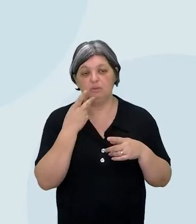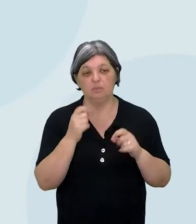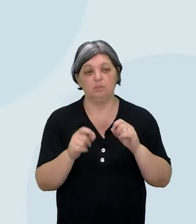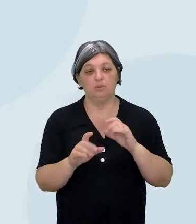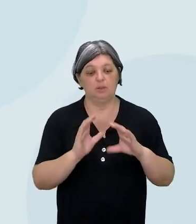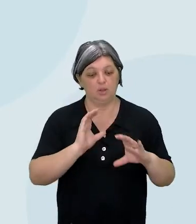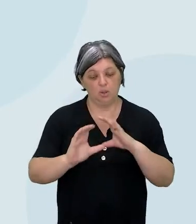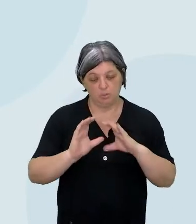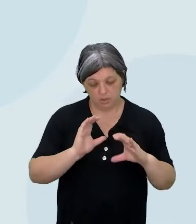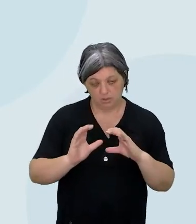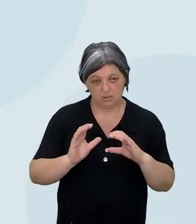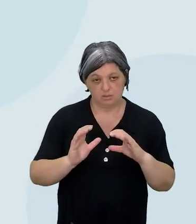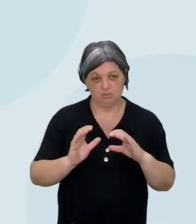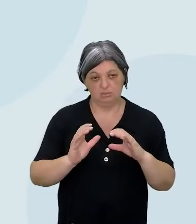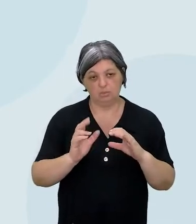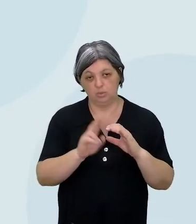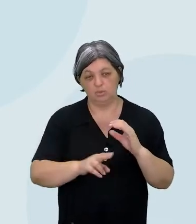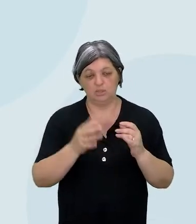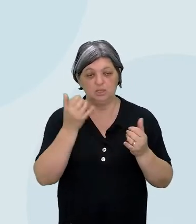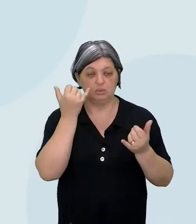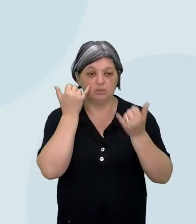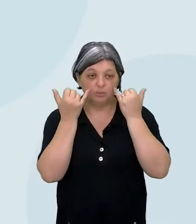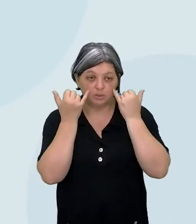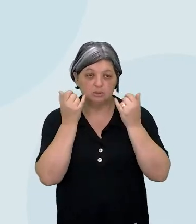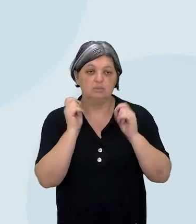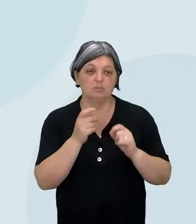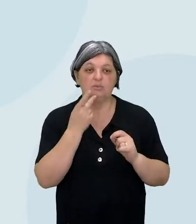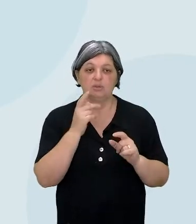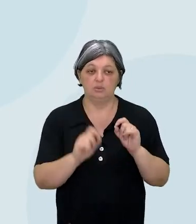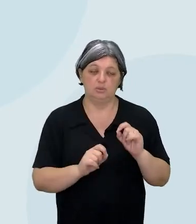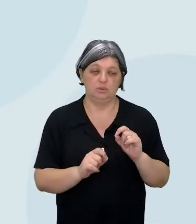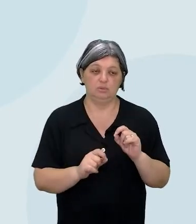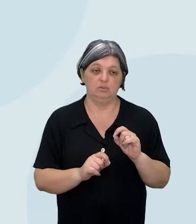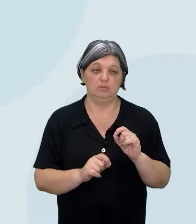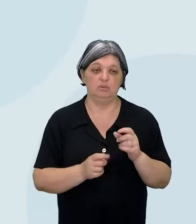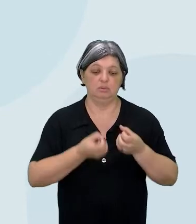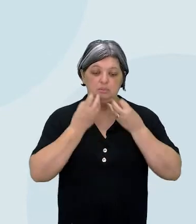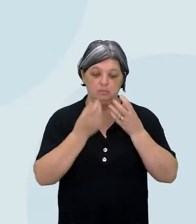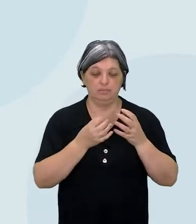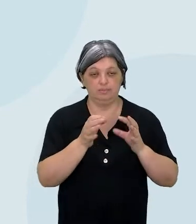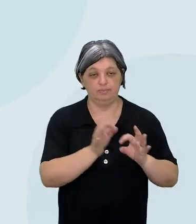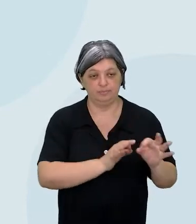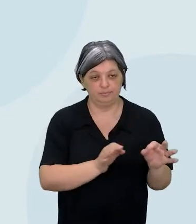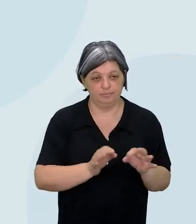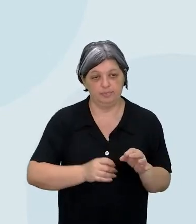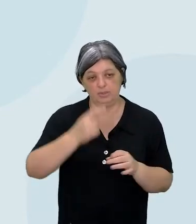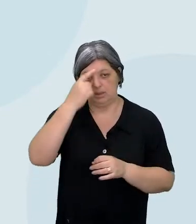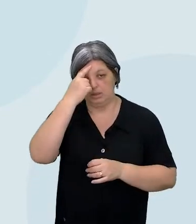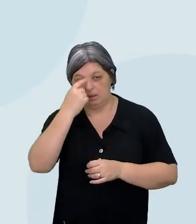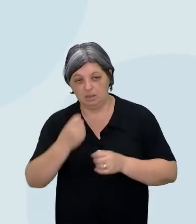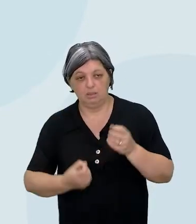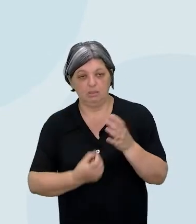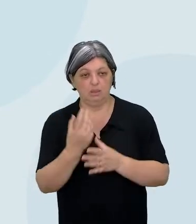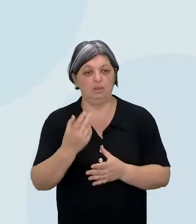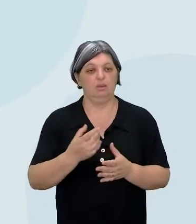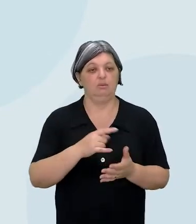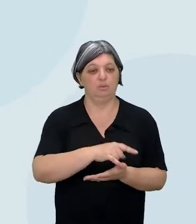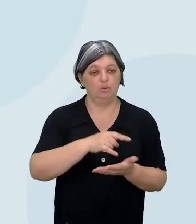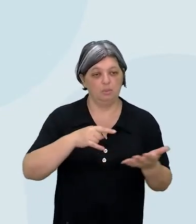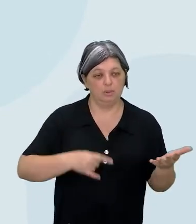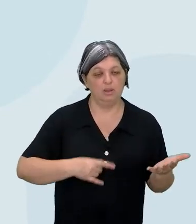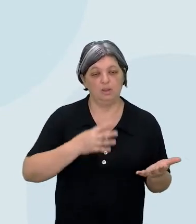comunicar a partir de informações, a gente está falando sobre dados organizados, ideias, documentos,